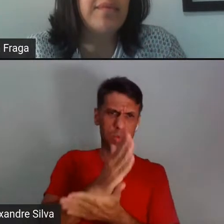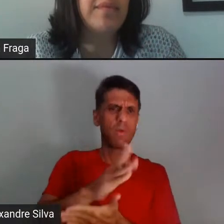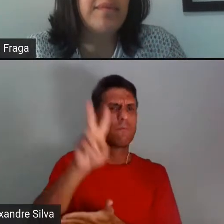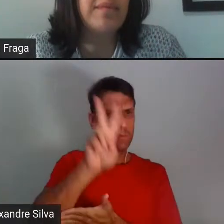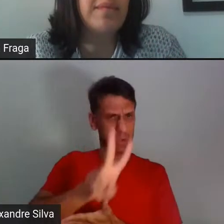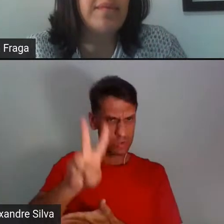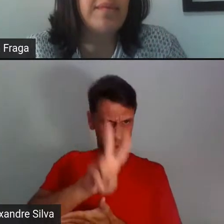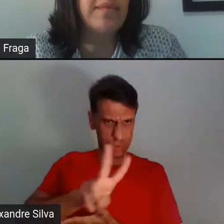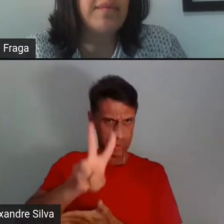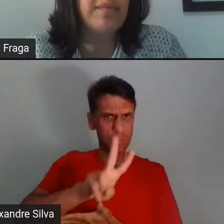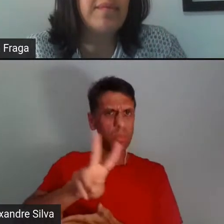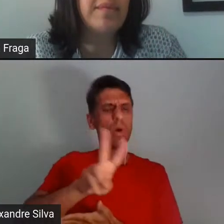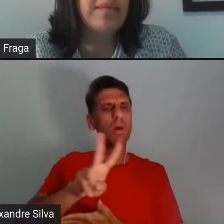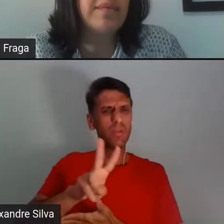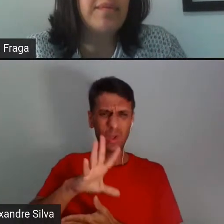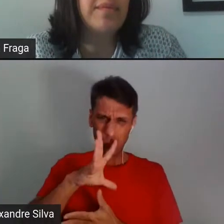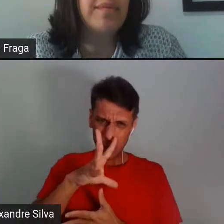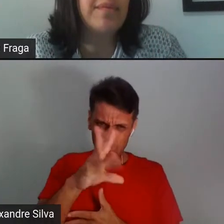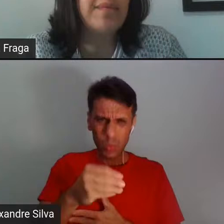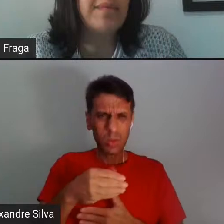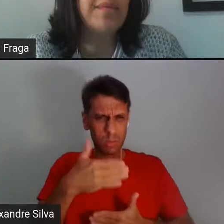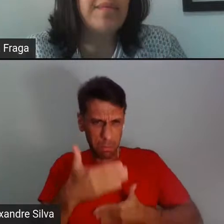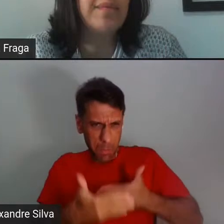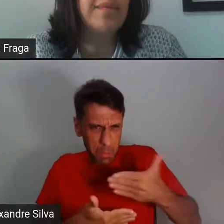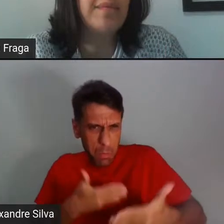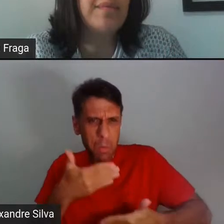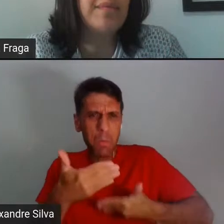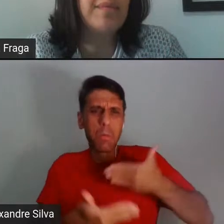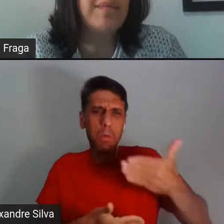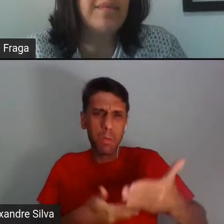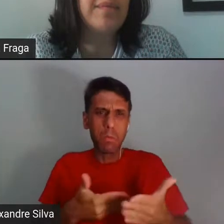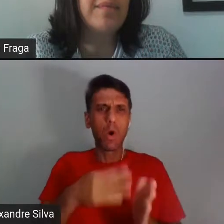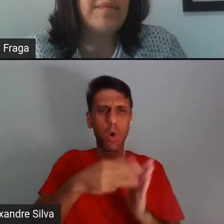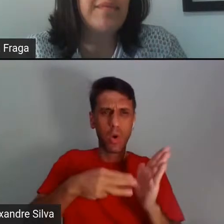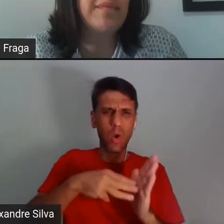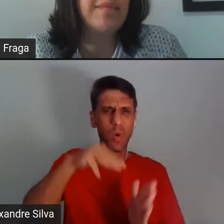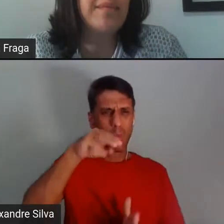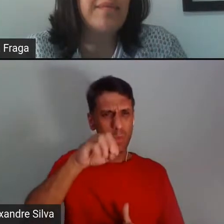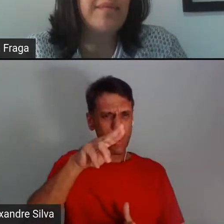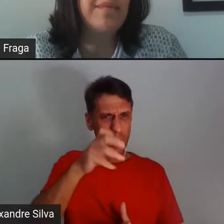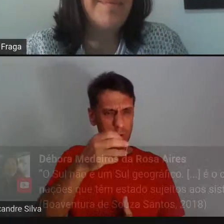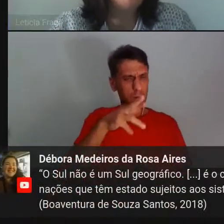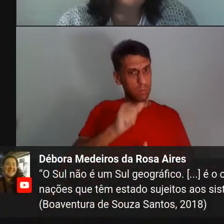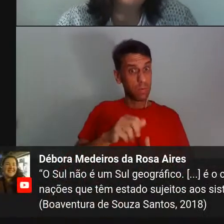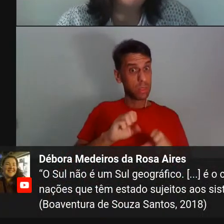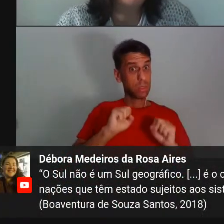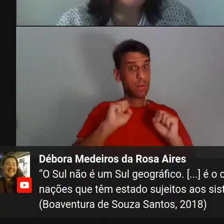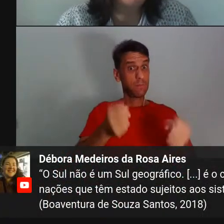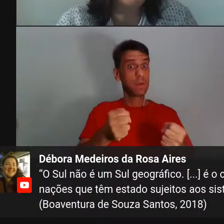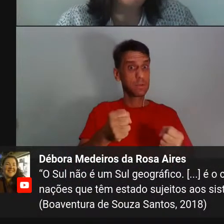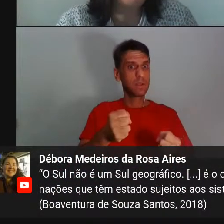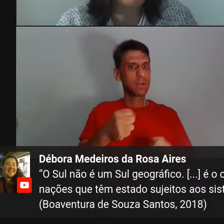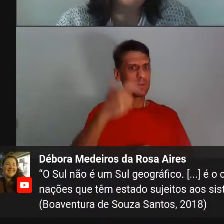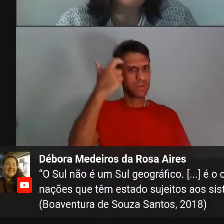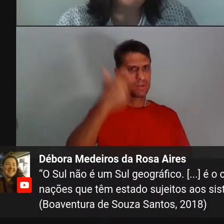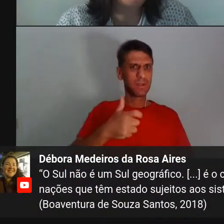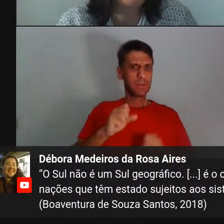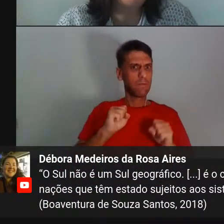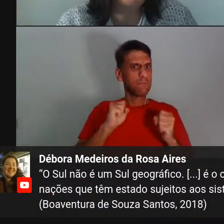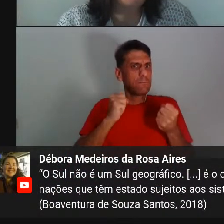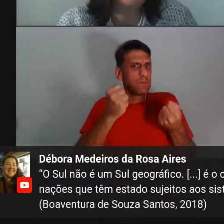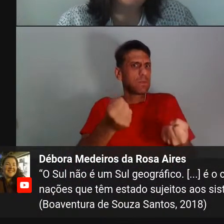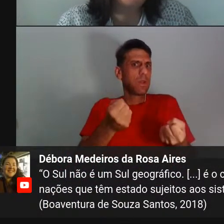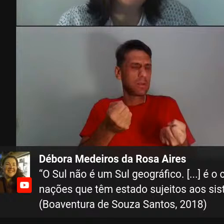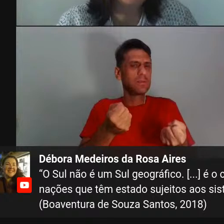o rito bonitinho lá da monografia, né? Se defendeu, né? Porque é sempre uma defesa, né? A tem que se defender de alguma coisa.